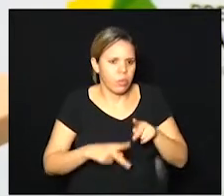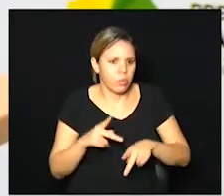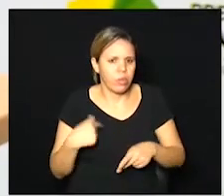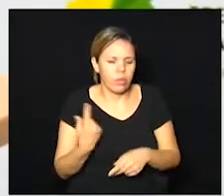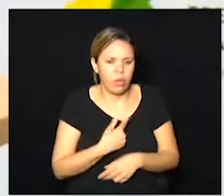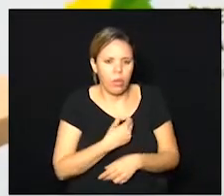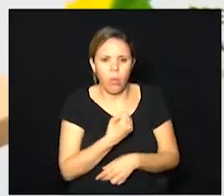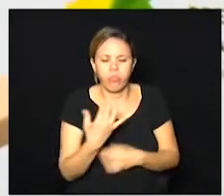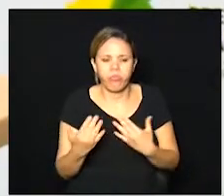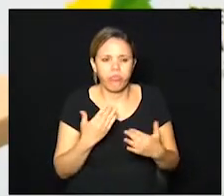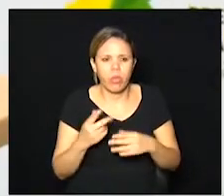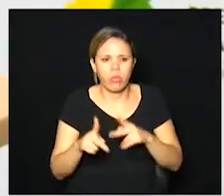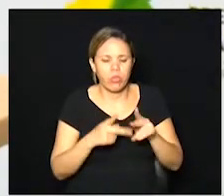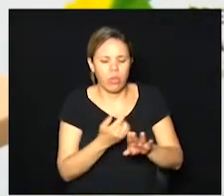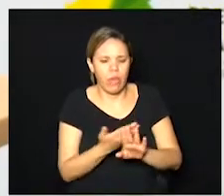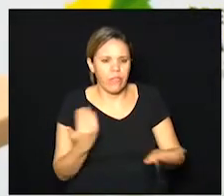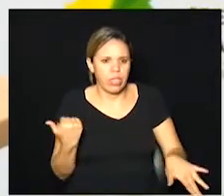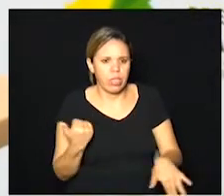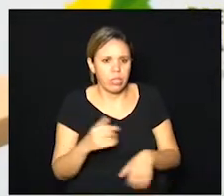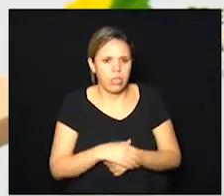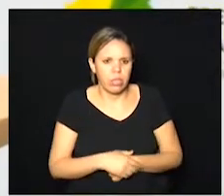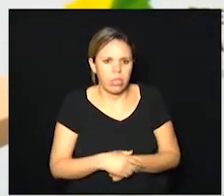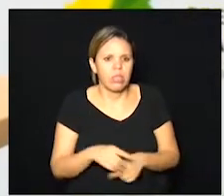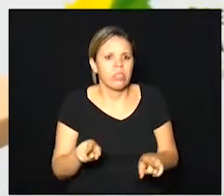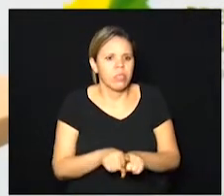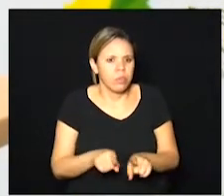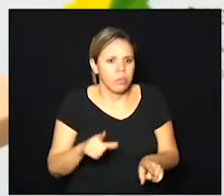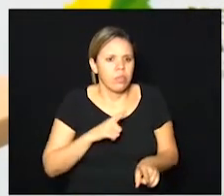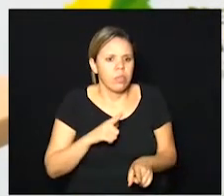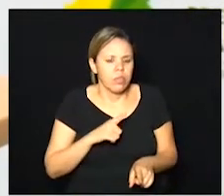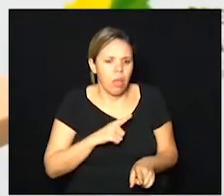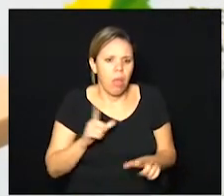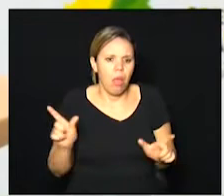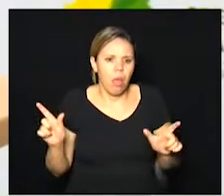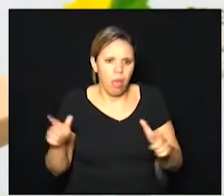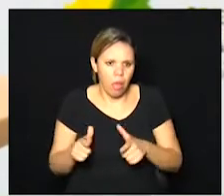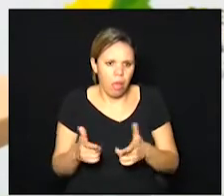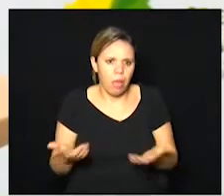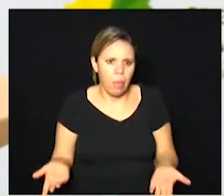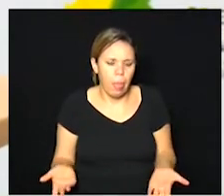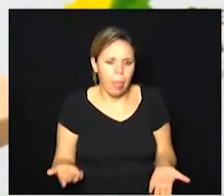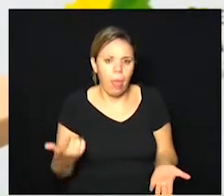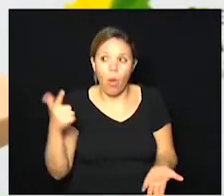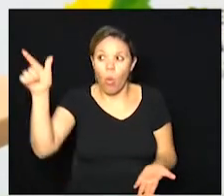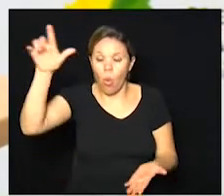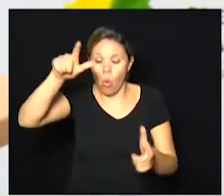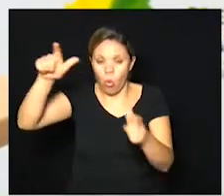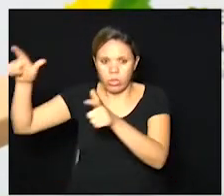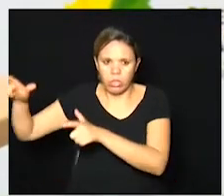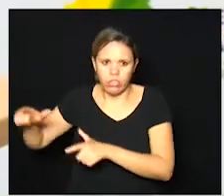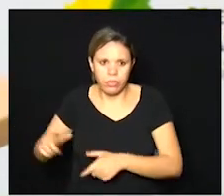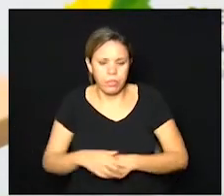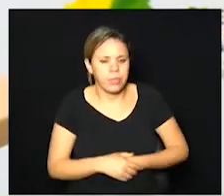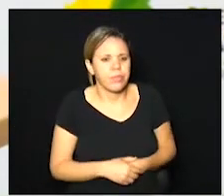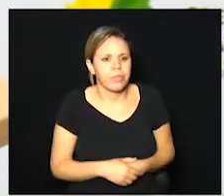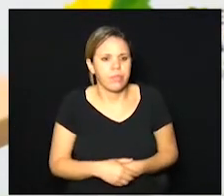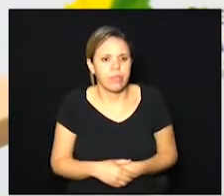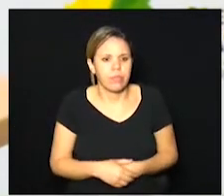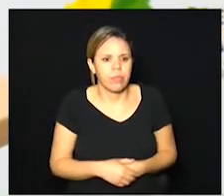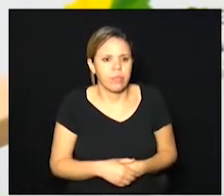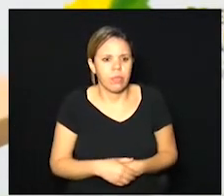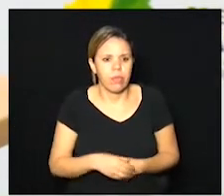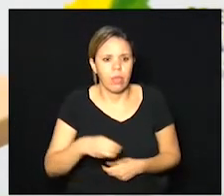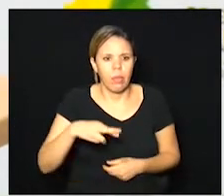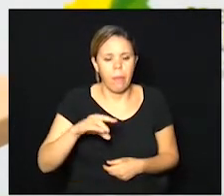índice de afastamento tem sido também um índice muito menor do que em outras localidades prefeito internauta